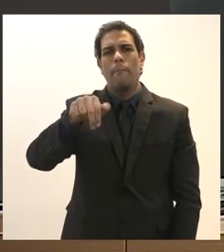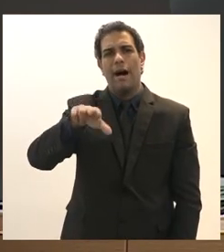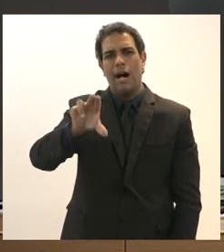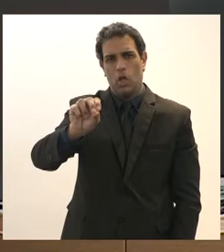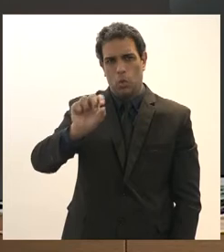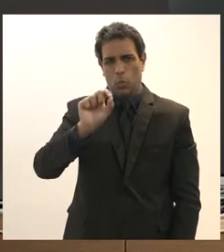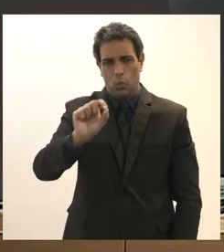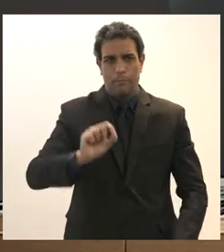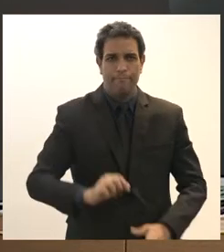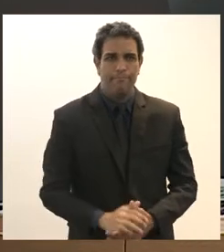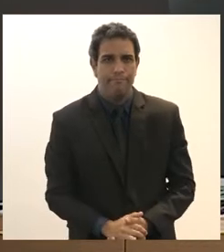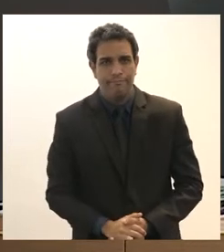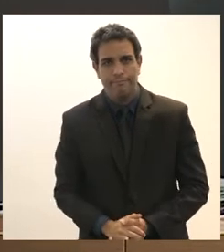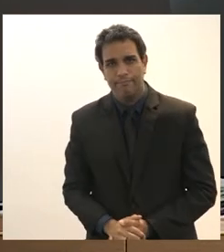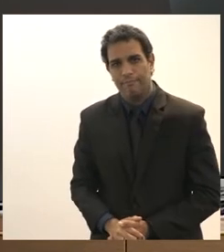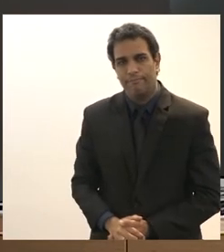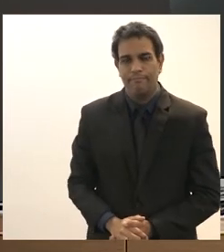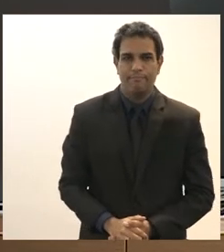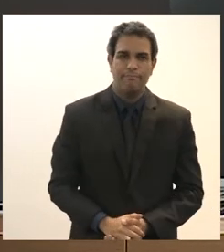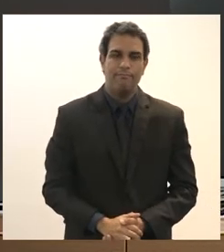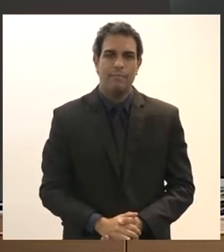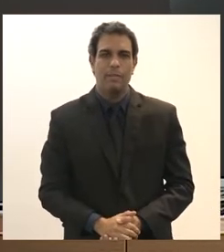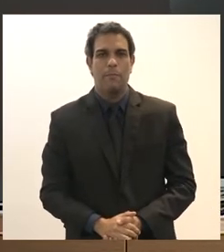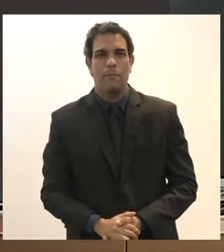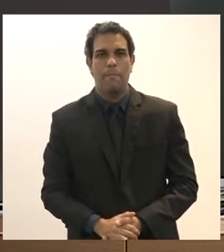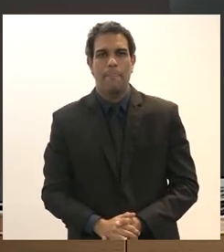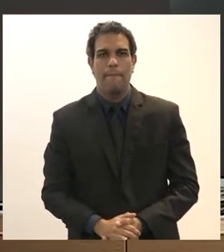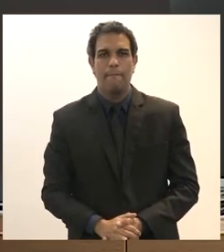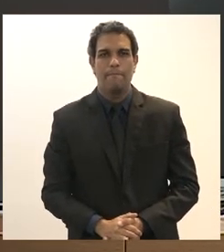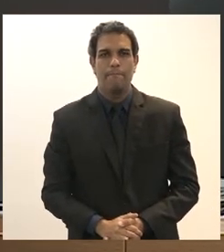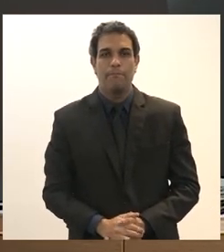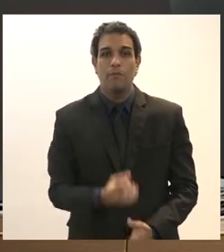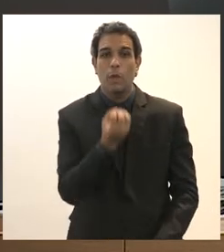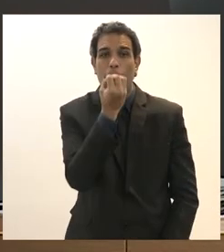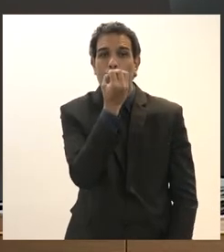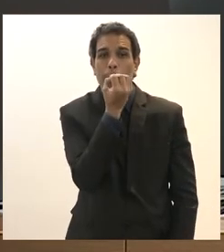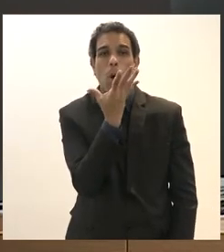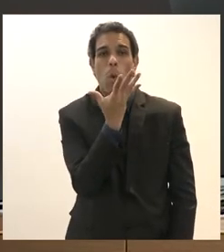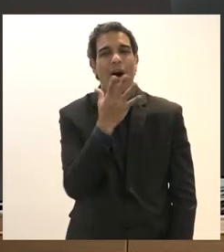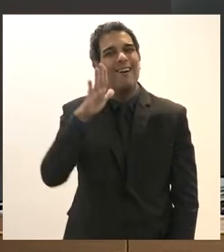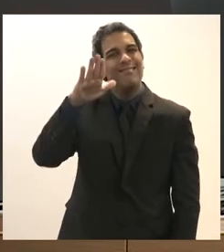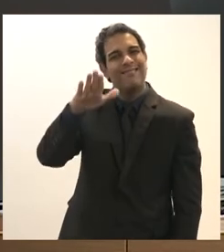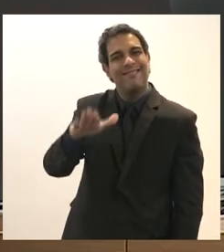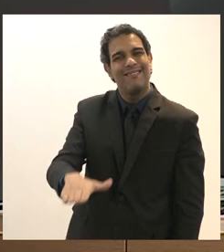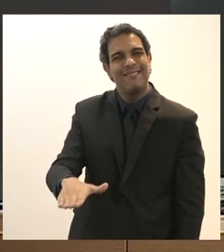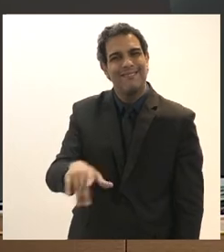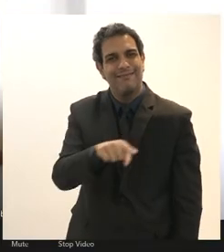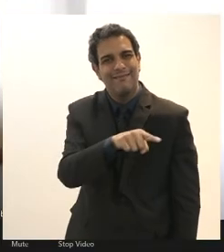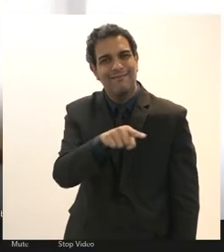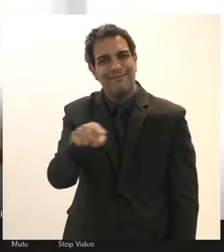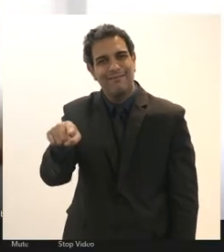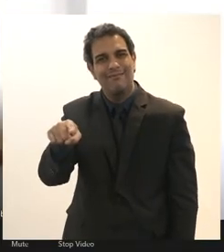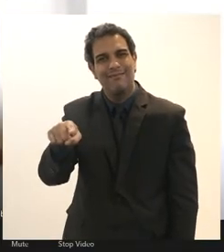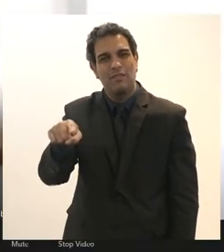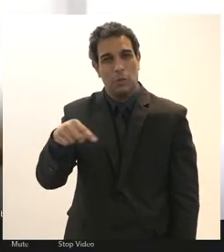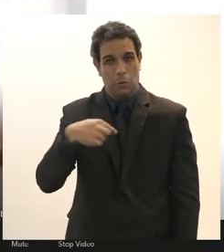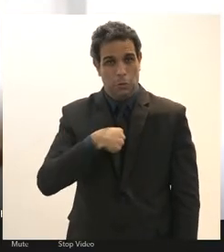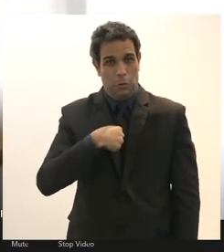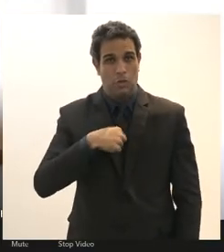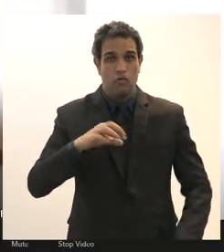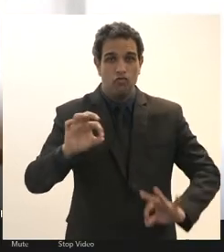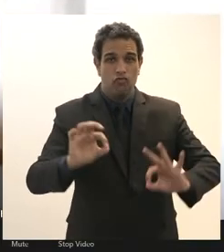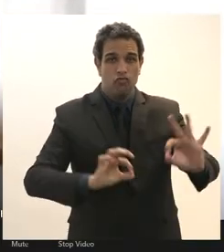Albano passando-lhe a palavra boa tarde a todos eu sou Albano Teixeira eu sou